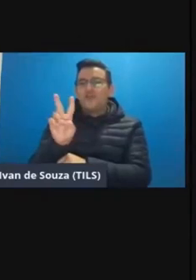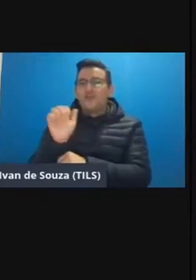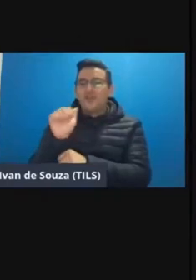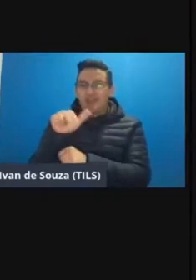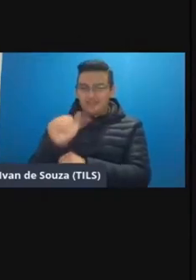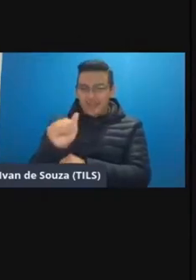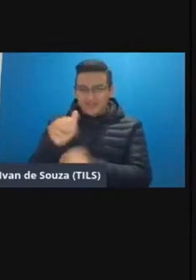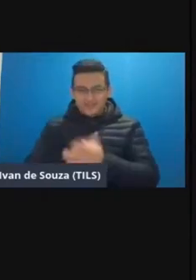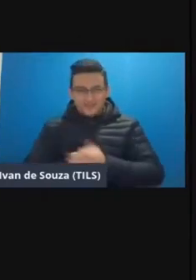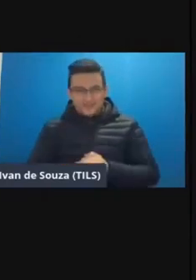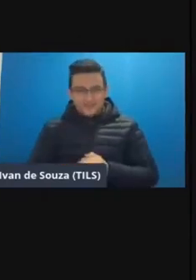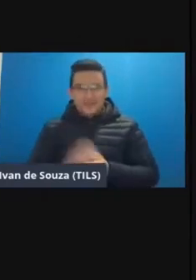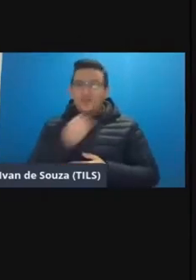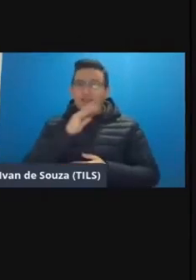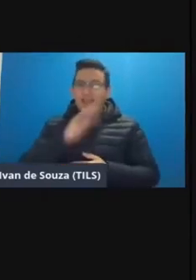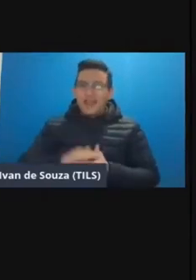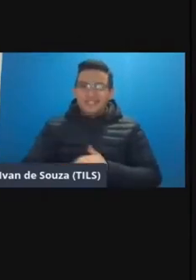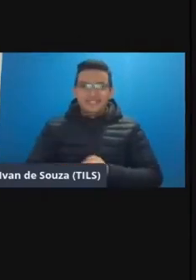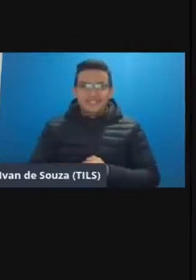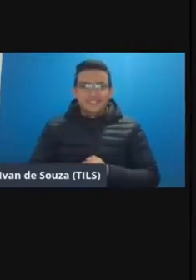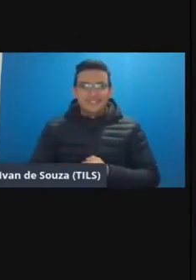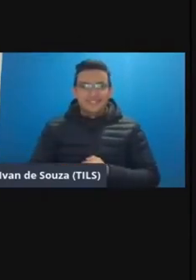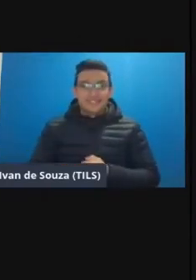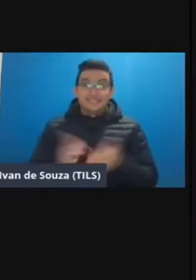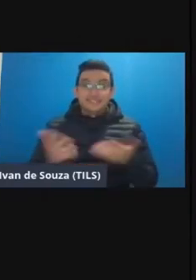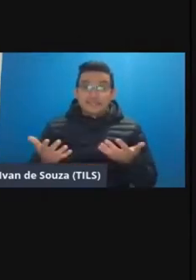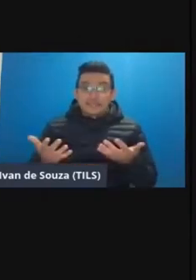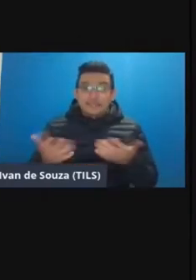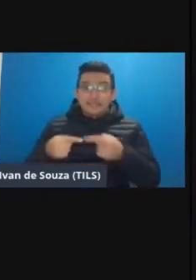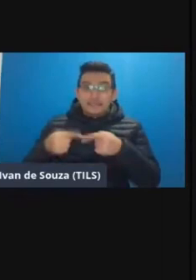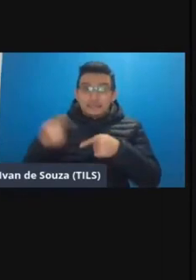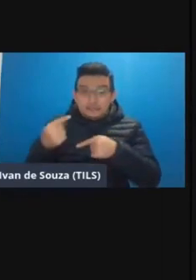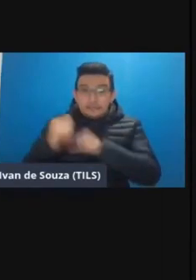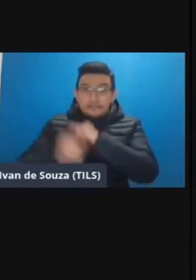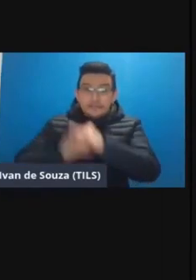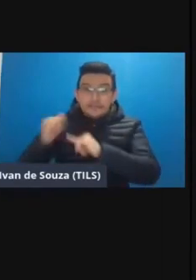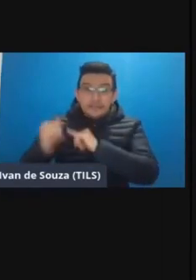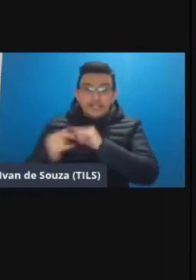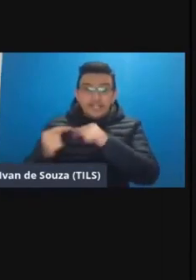e a Giovana está travadinha